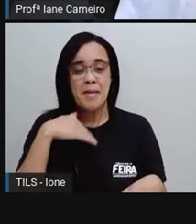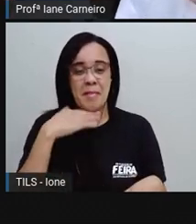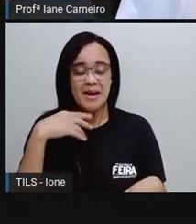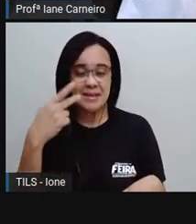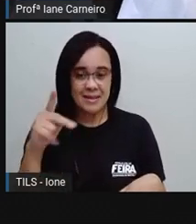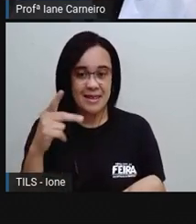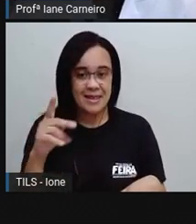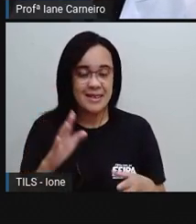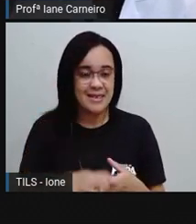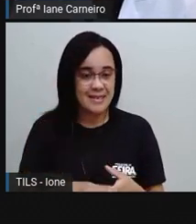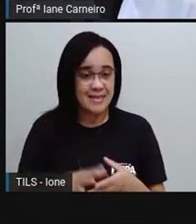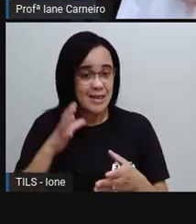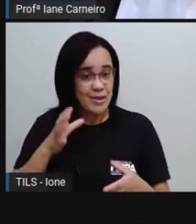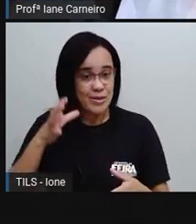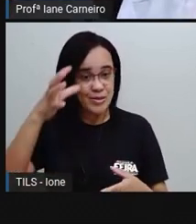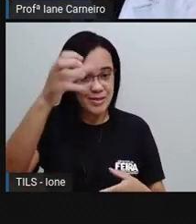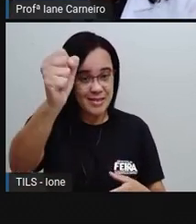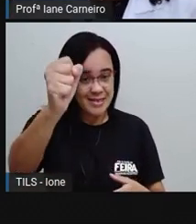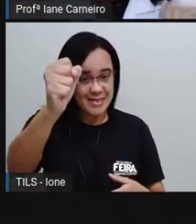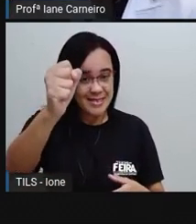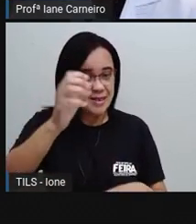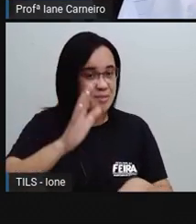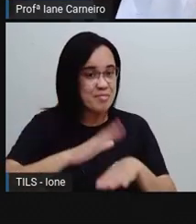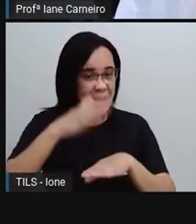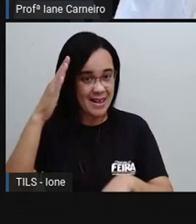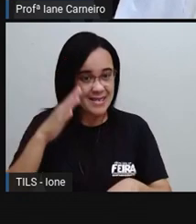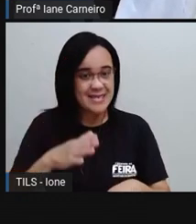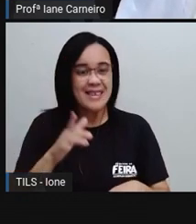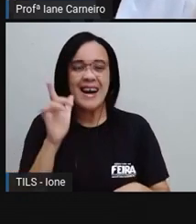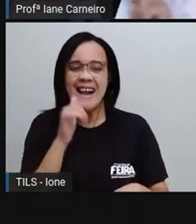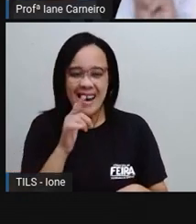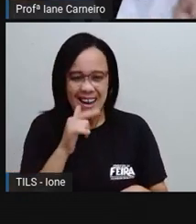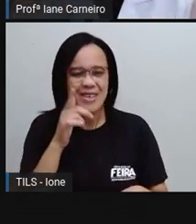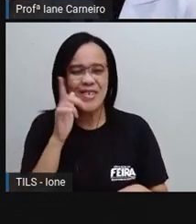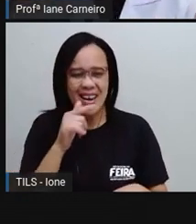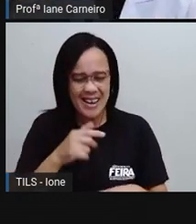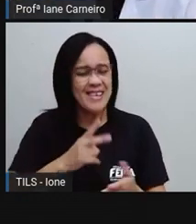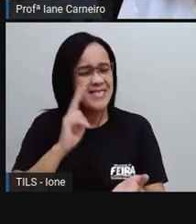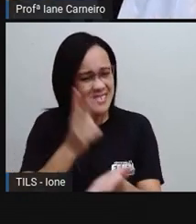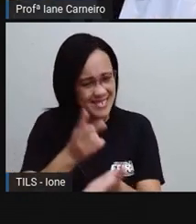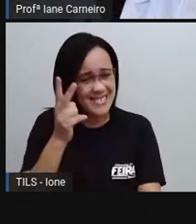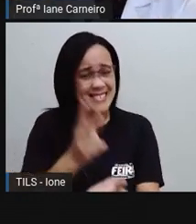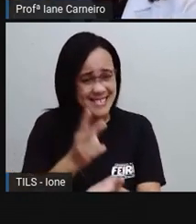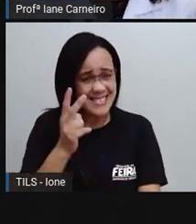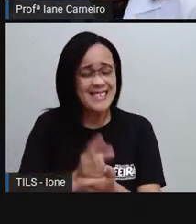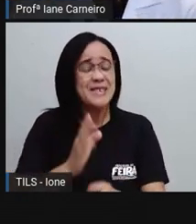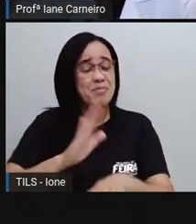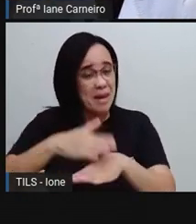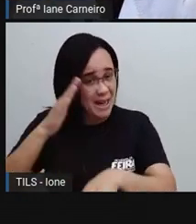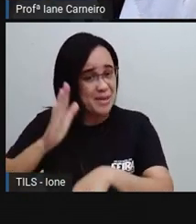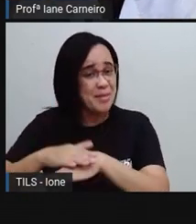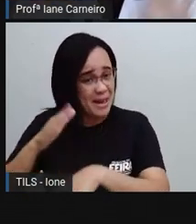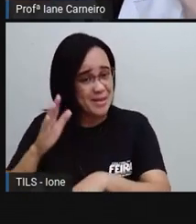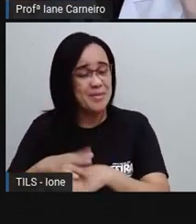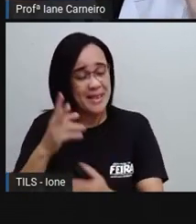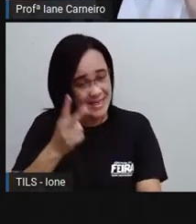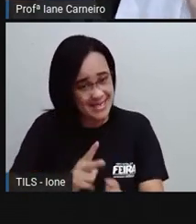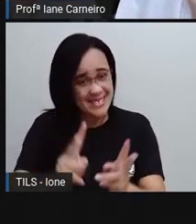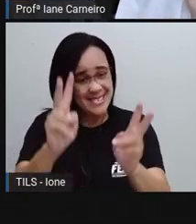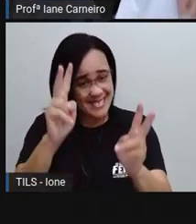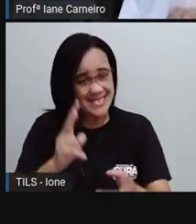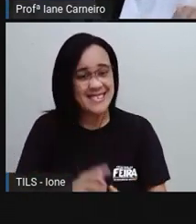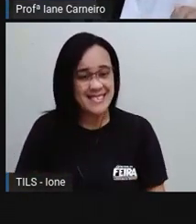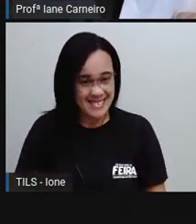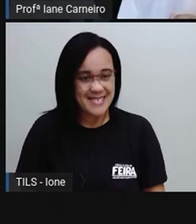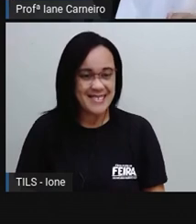recompensa de quem bebeu mais água? Beber mais água. Qual é a recompensa de quem bebeu menos água? Beber mais água. Tá certo? Então, todo mundo vai